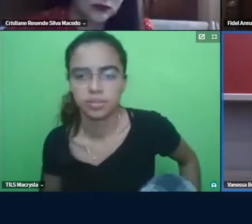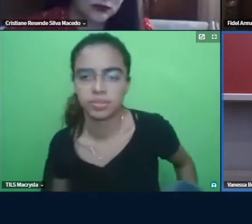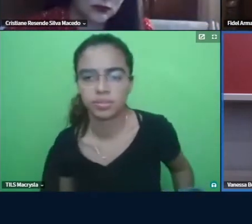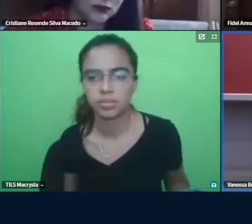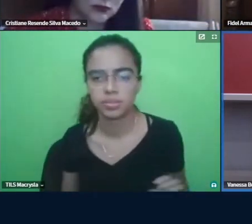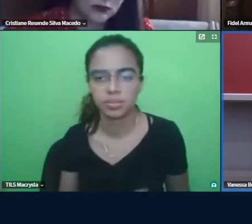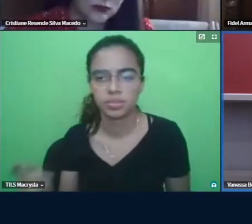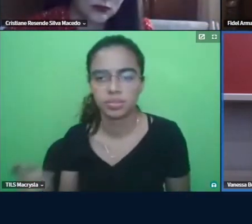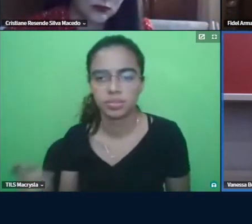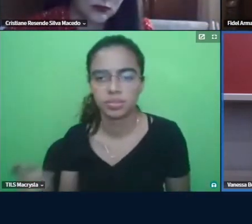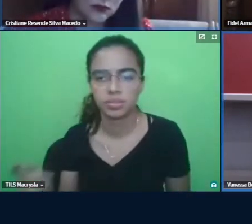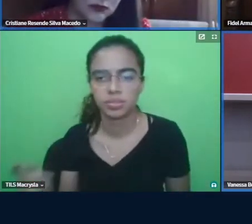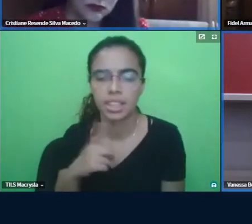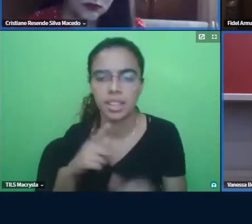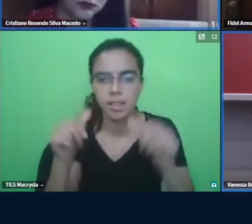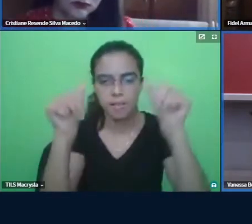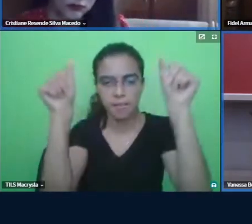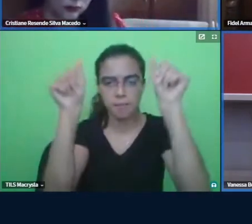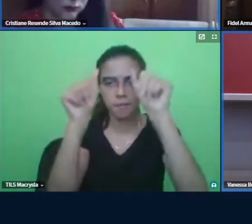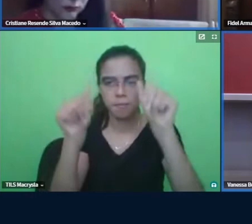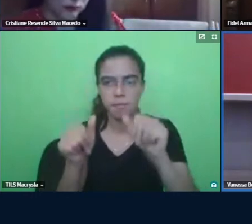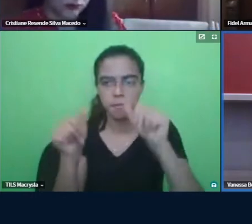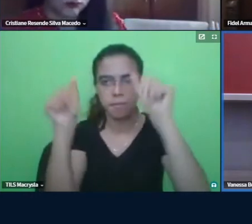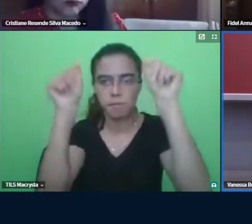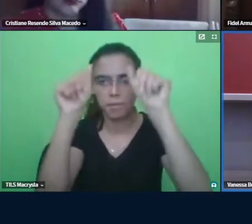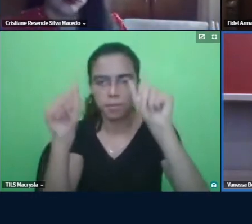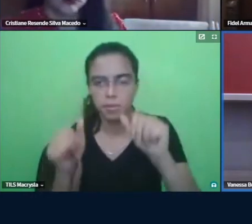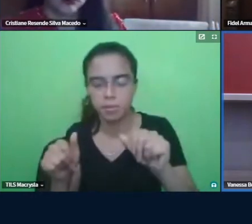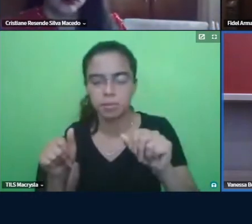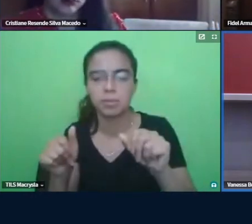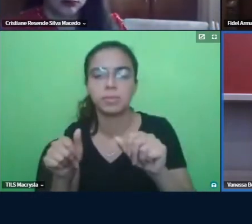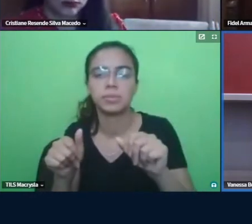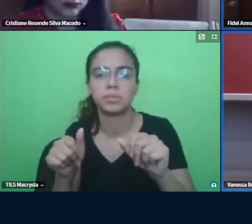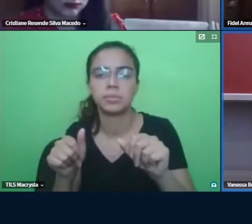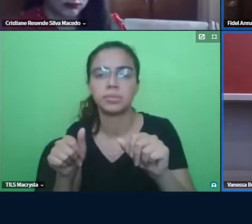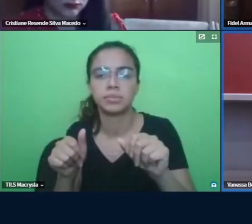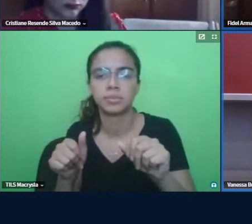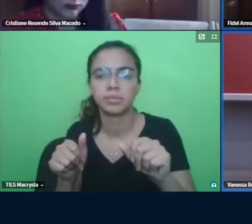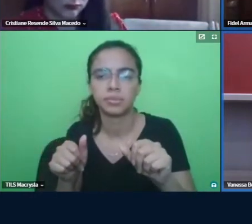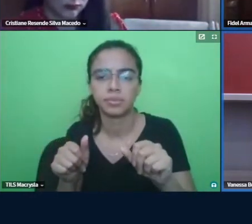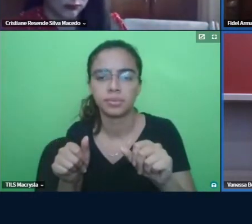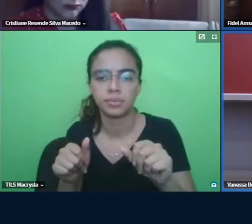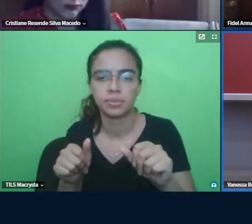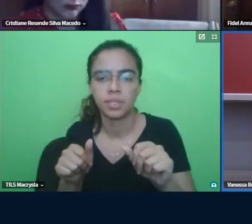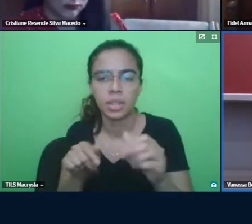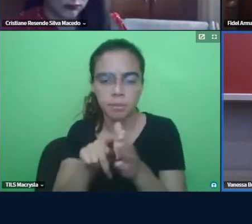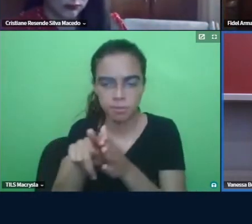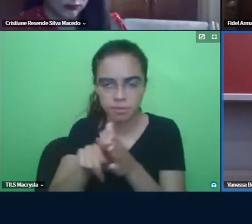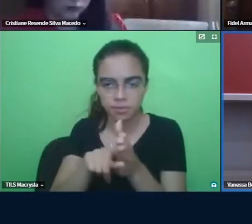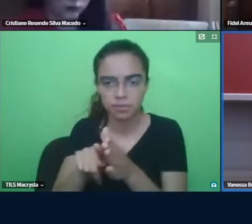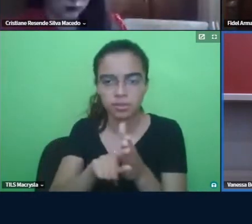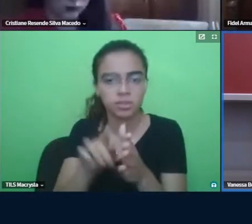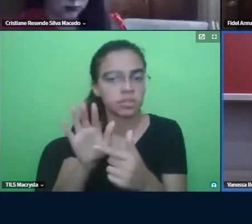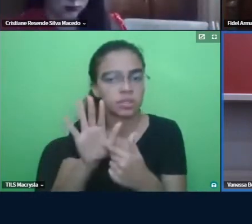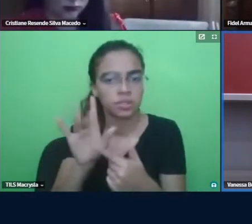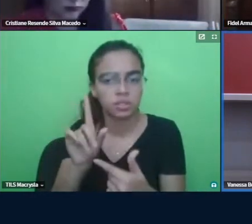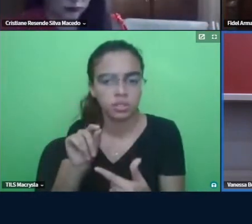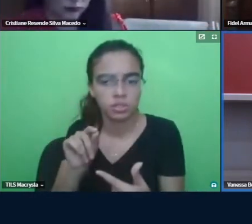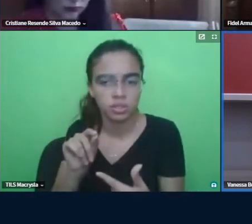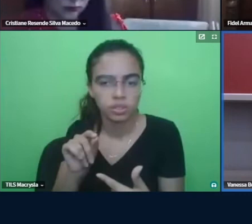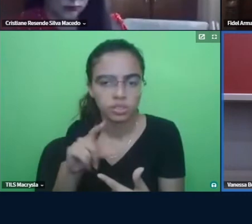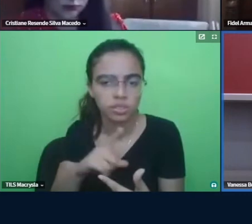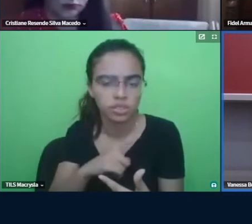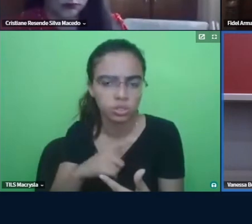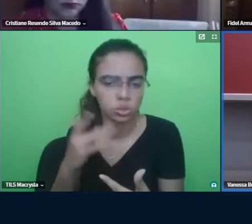aquela figura que ela mostra né do percurso da pesquisa então ali seria não sei se a gente